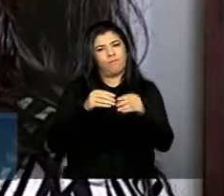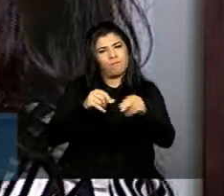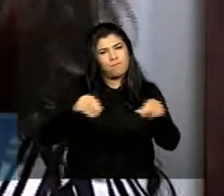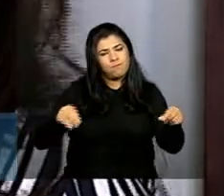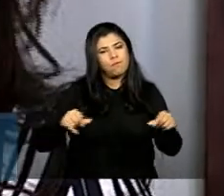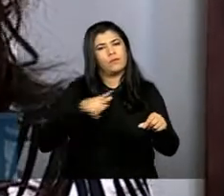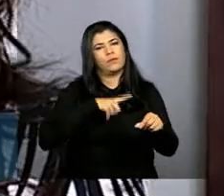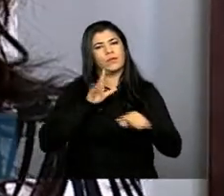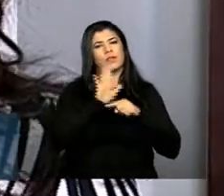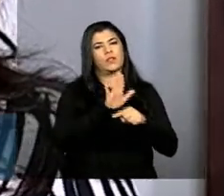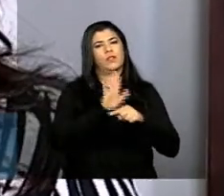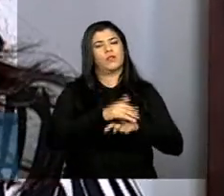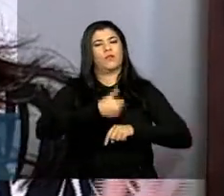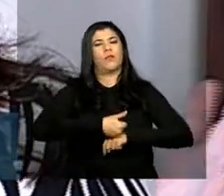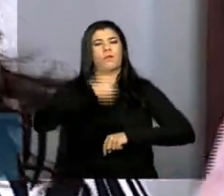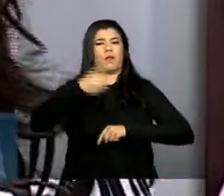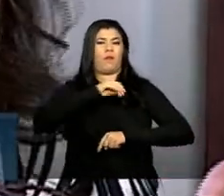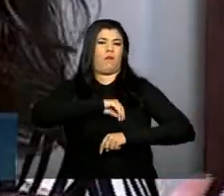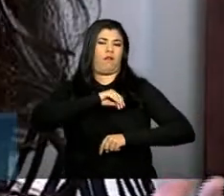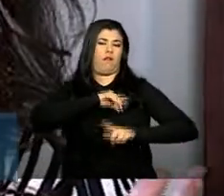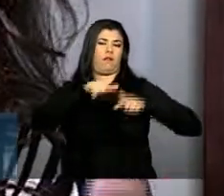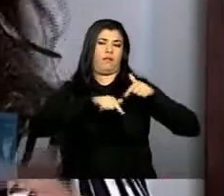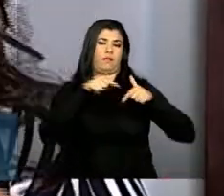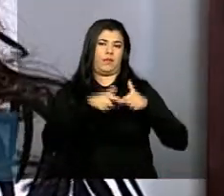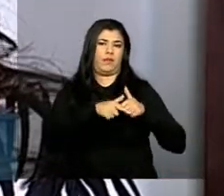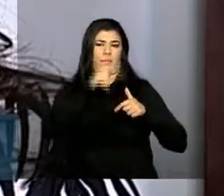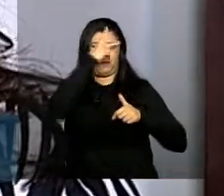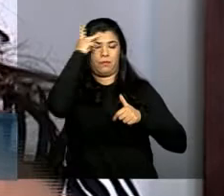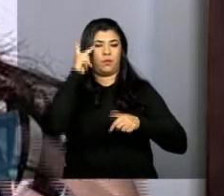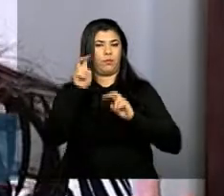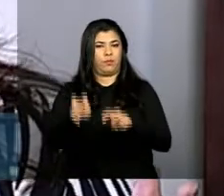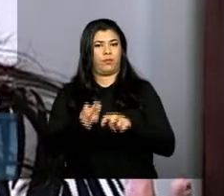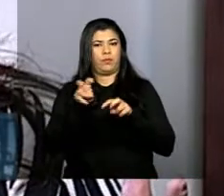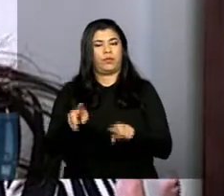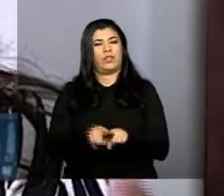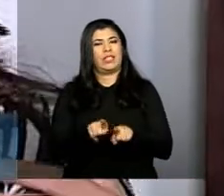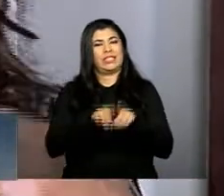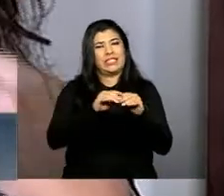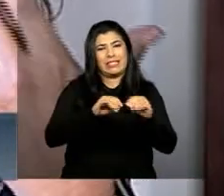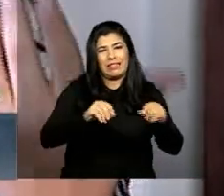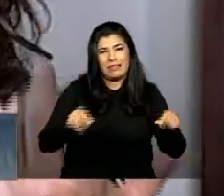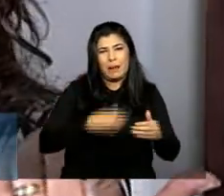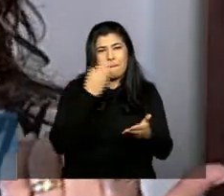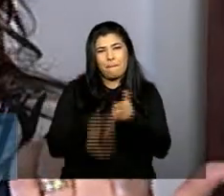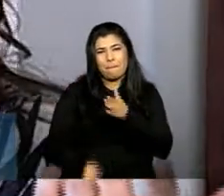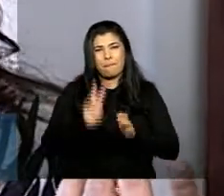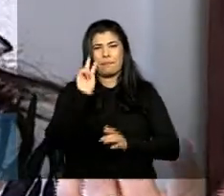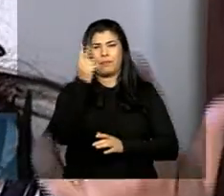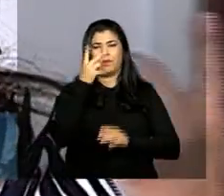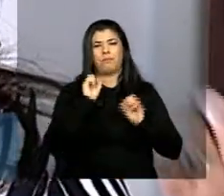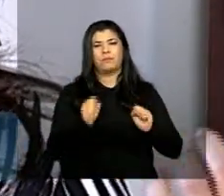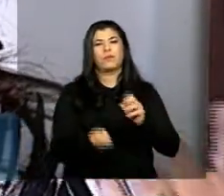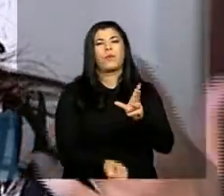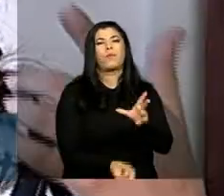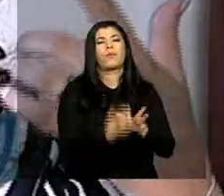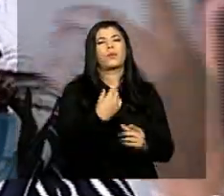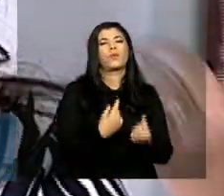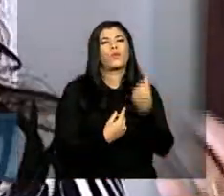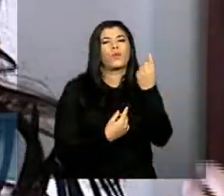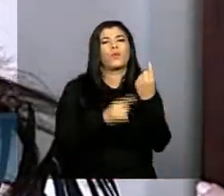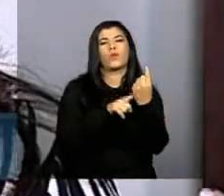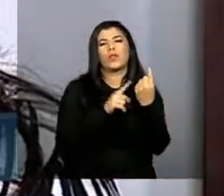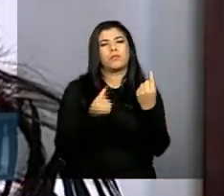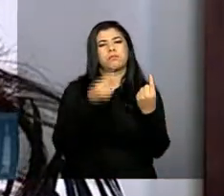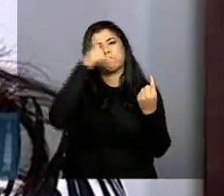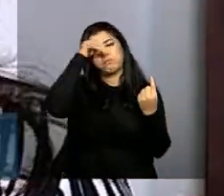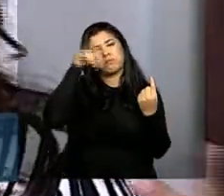sobra no bolso do produtor porque uma terra frágil uma terra degradada pode produzir apenas uma cabeça de